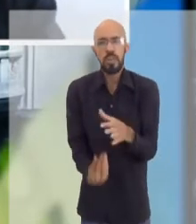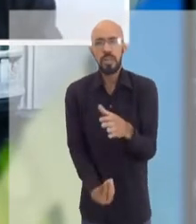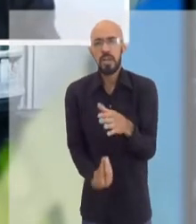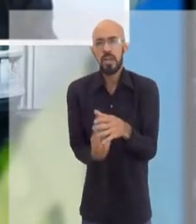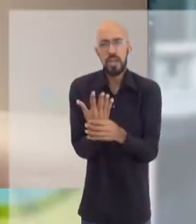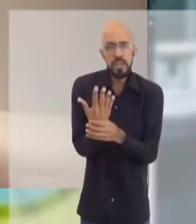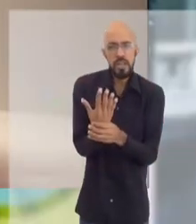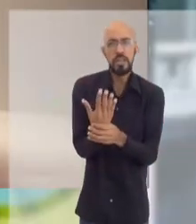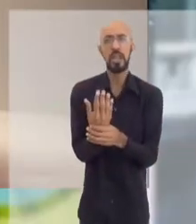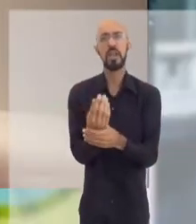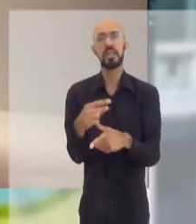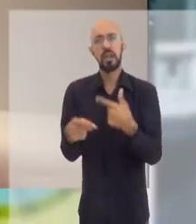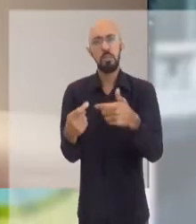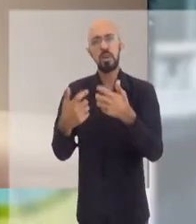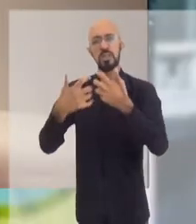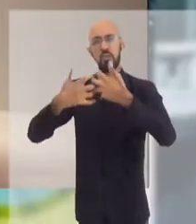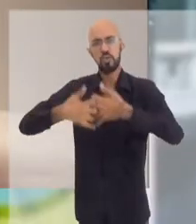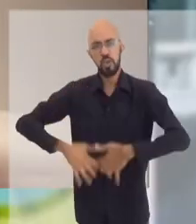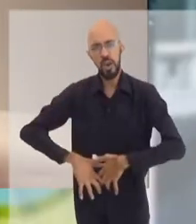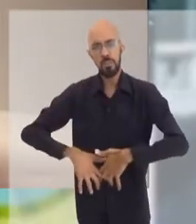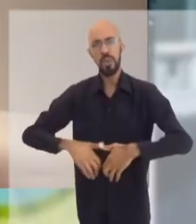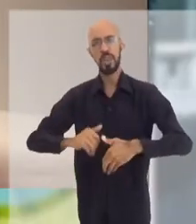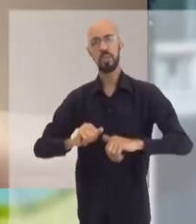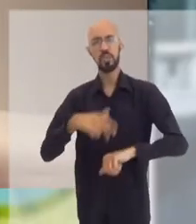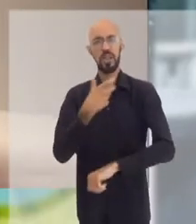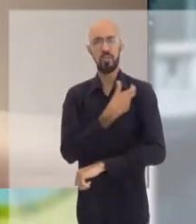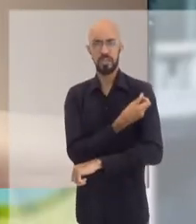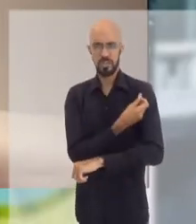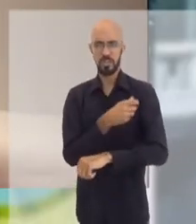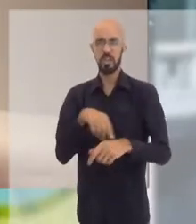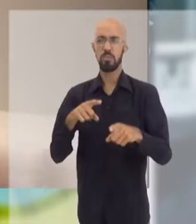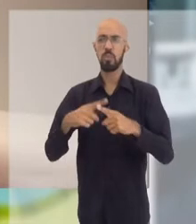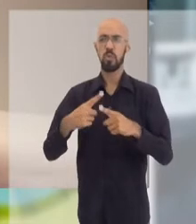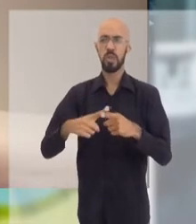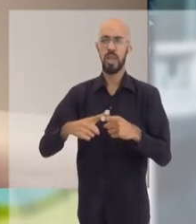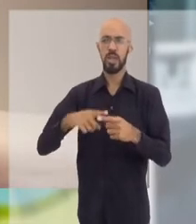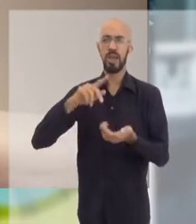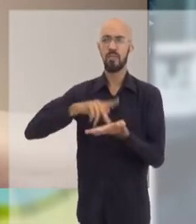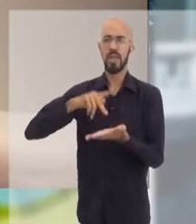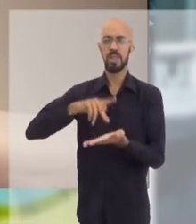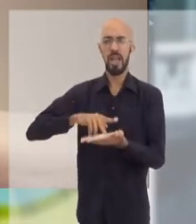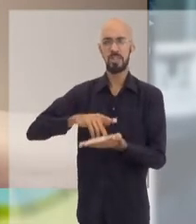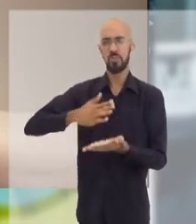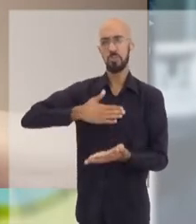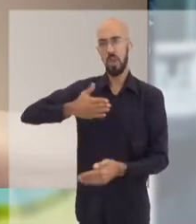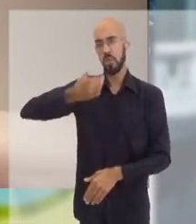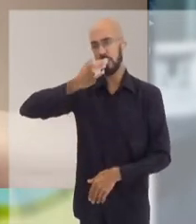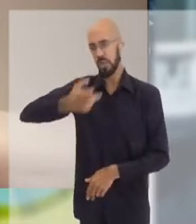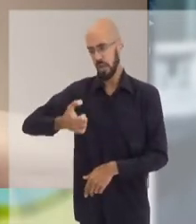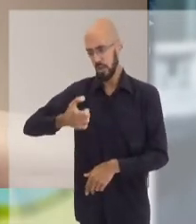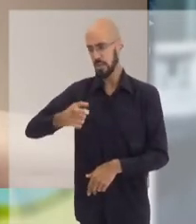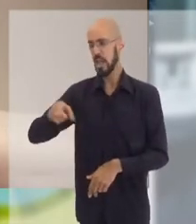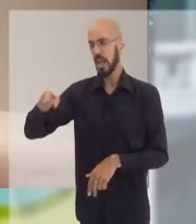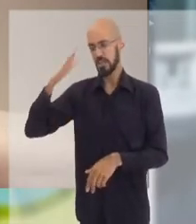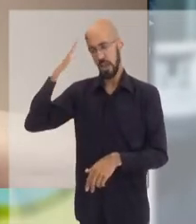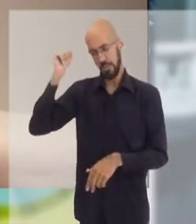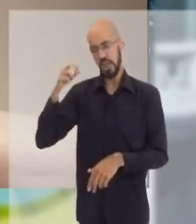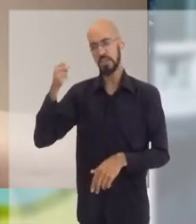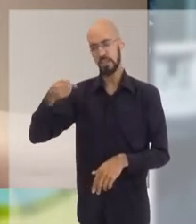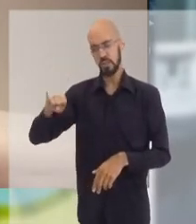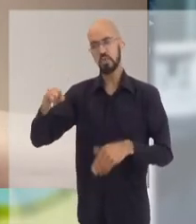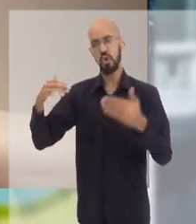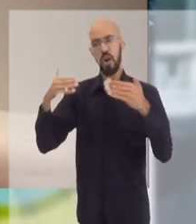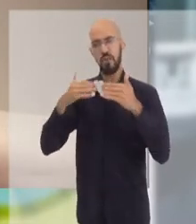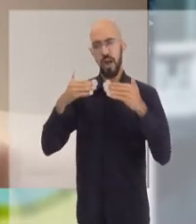coisa, como isso funcionou, o desenvolvimento dessa vacina? Porque, na verdade, o meu ponto é querer saber se o senhor é a favor